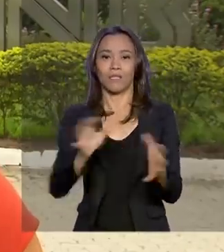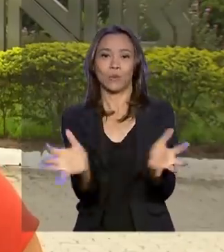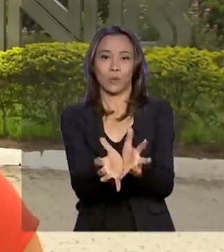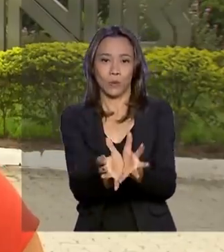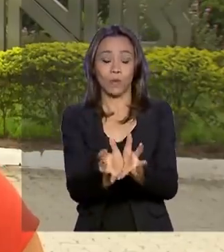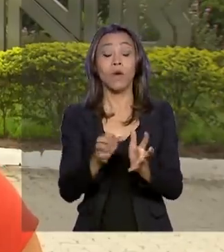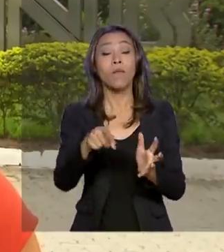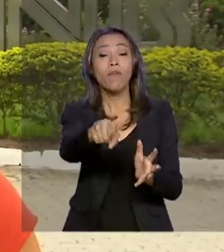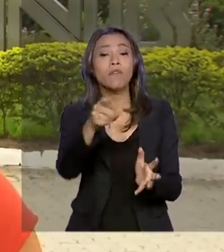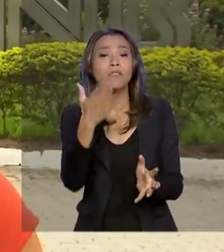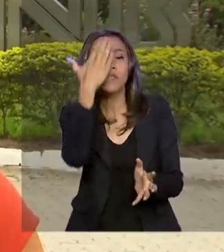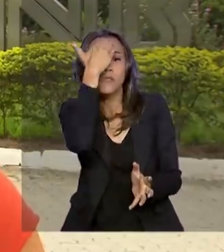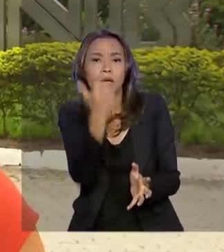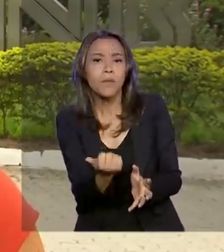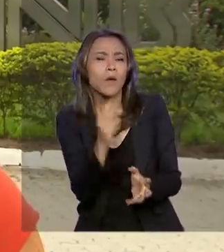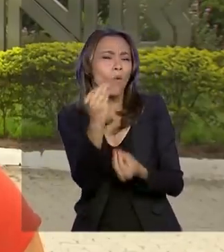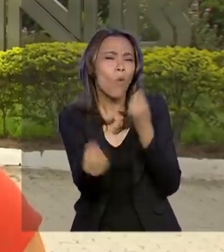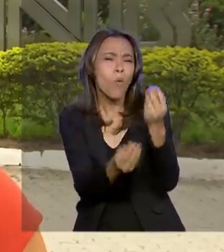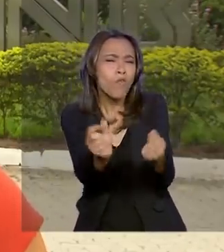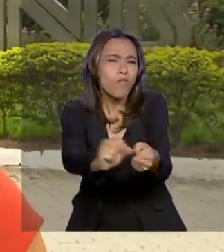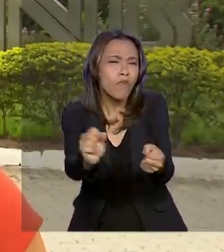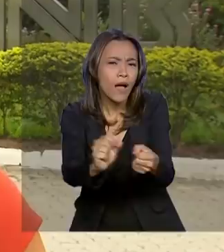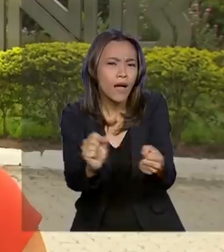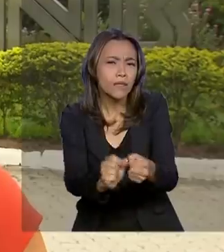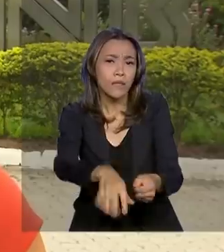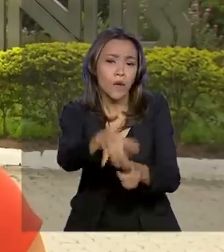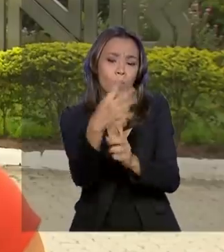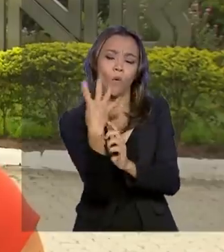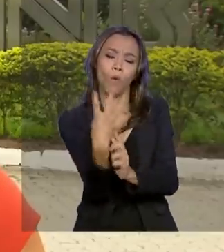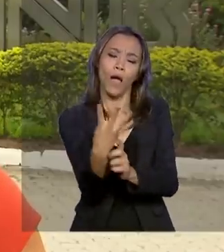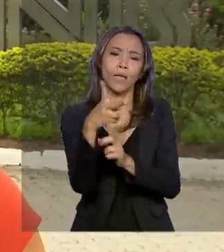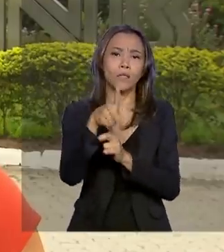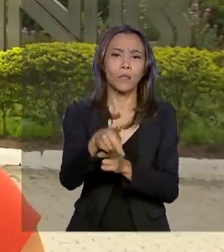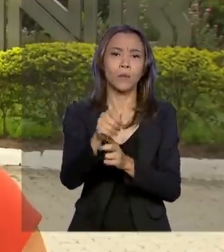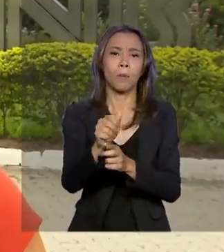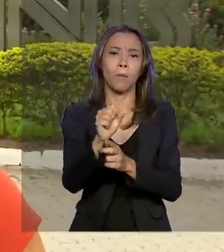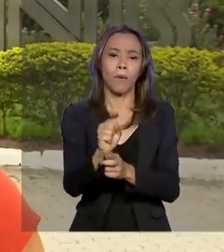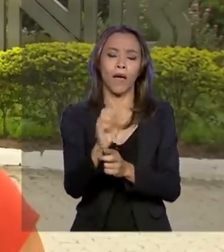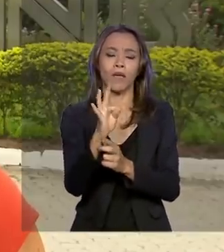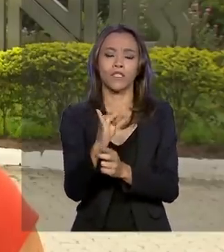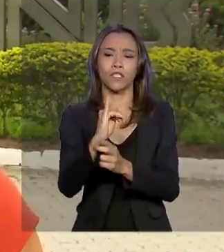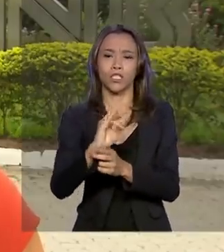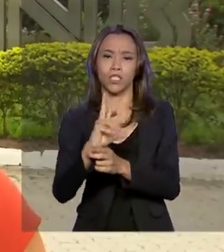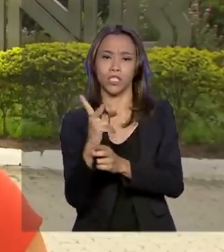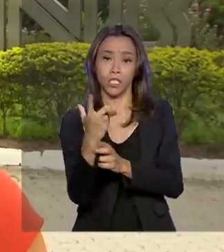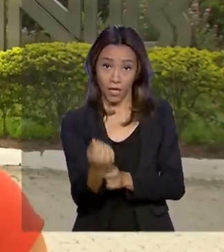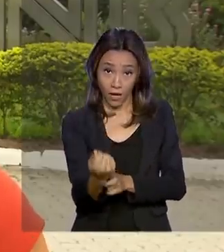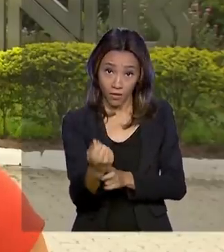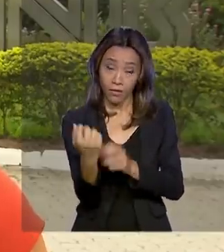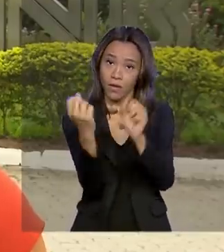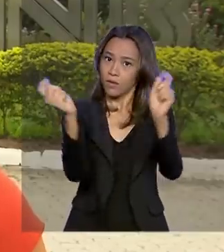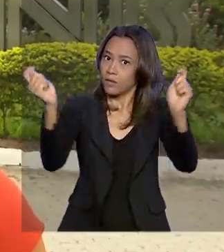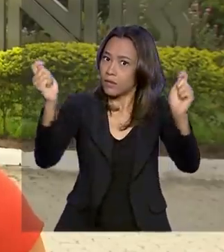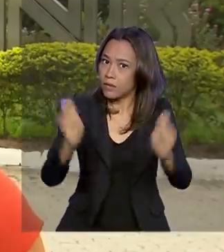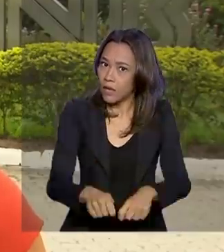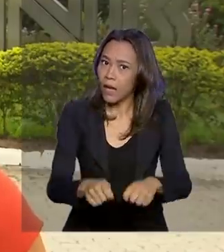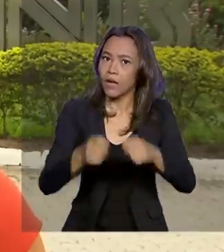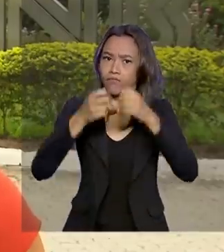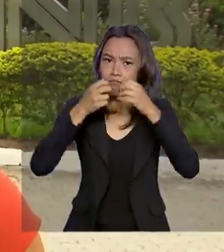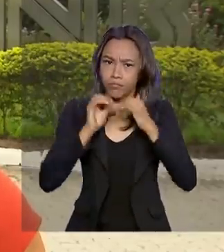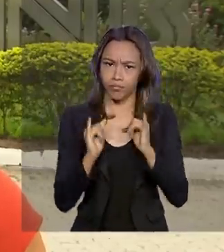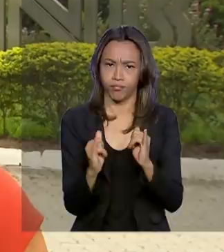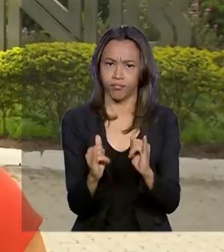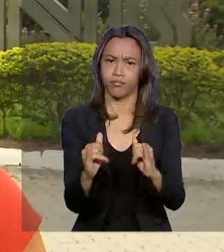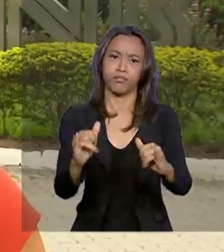eficiência energética do urânio, quatro pastilhas de apenas um centímetro cada podem gerar energia para uma